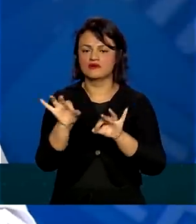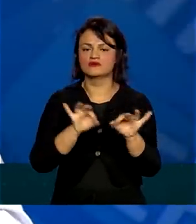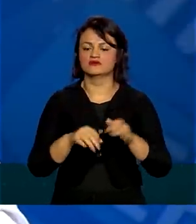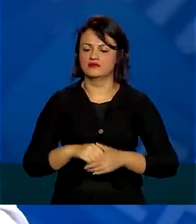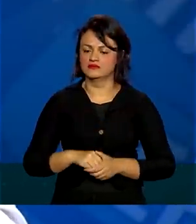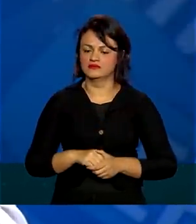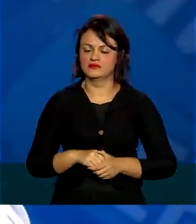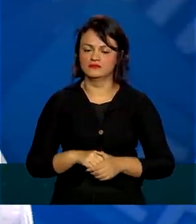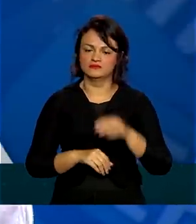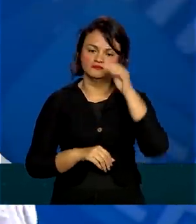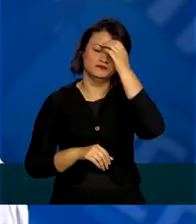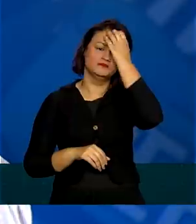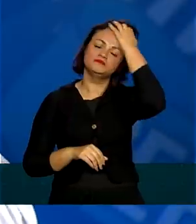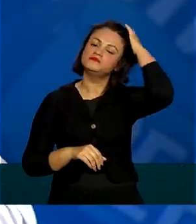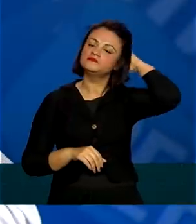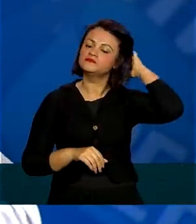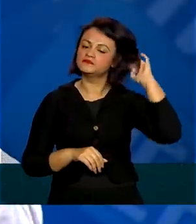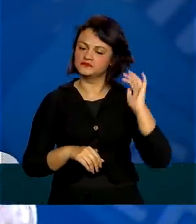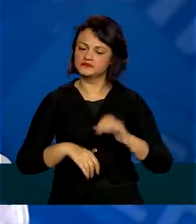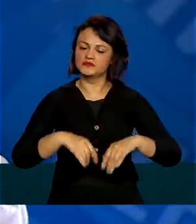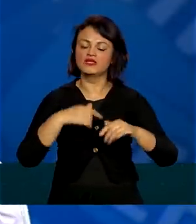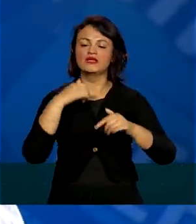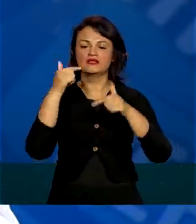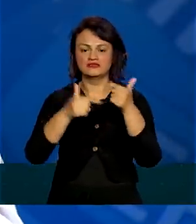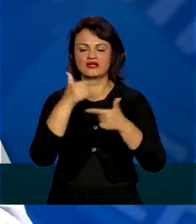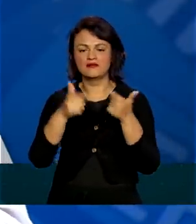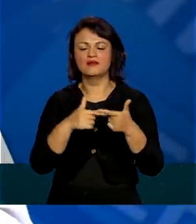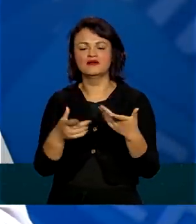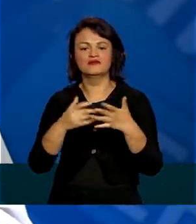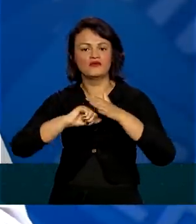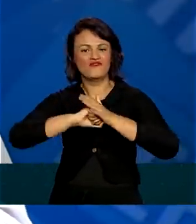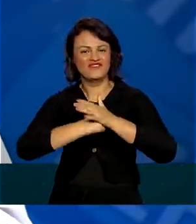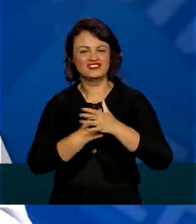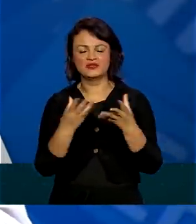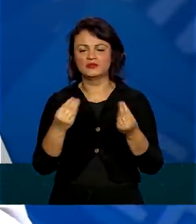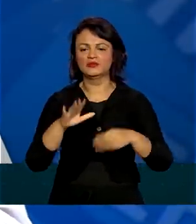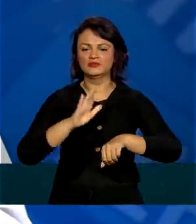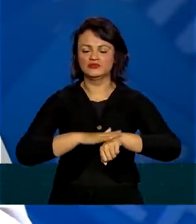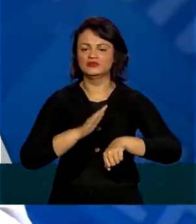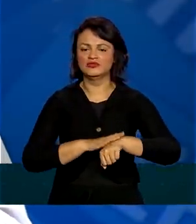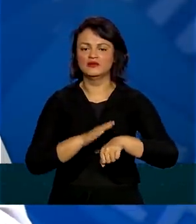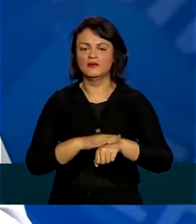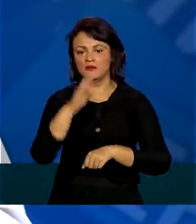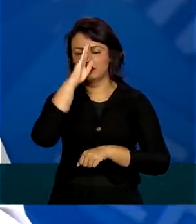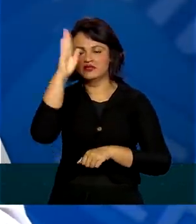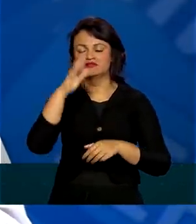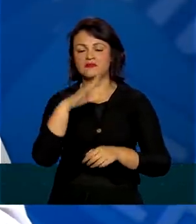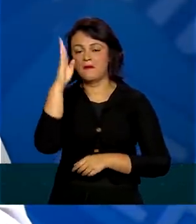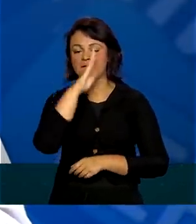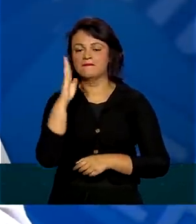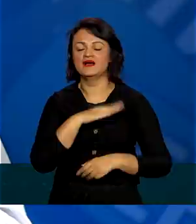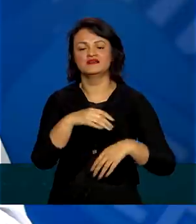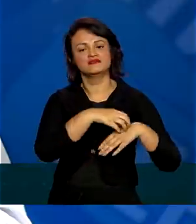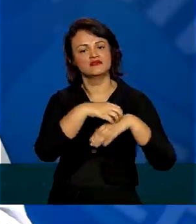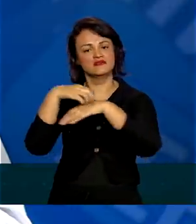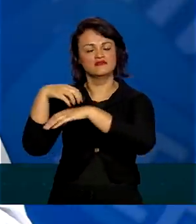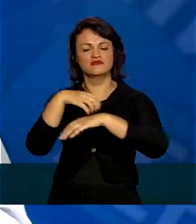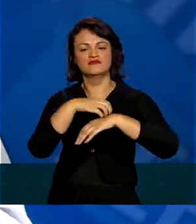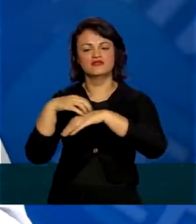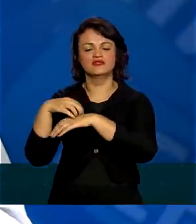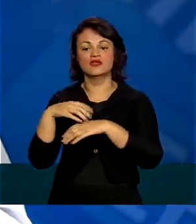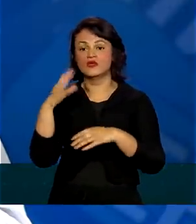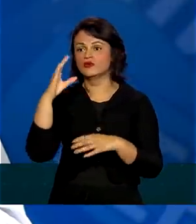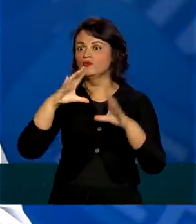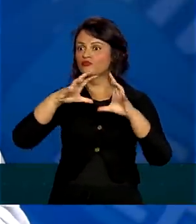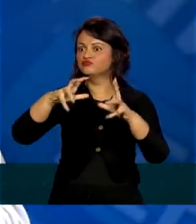Esse mercado ficou fechado por um bom tempo pelo principal país que exporta e o